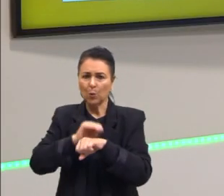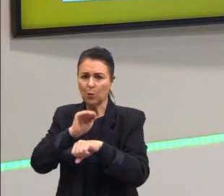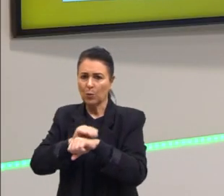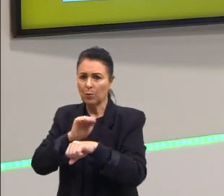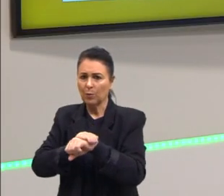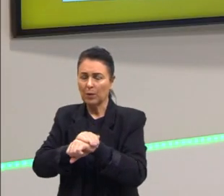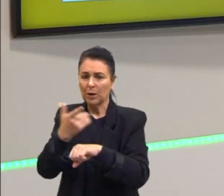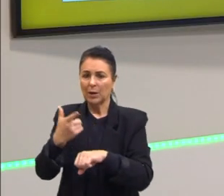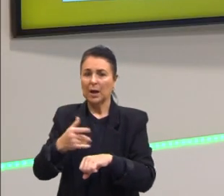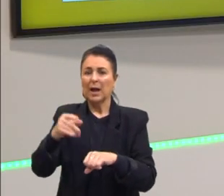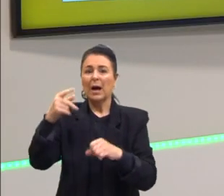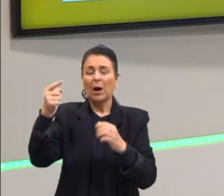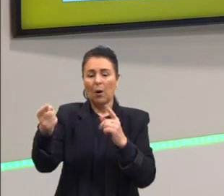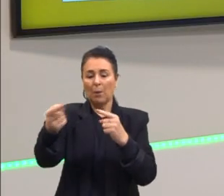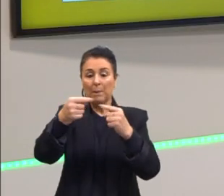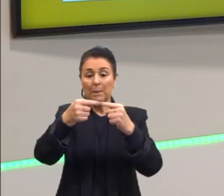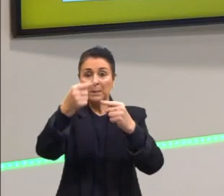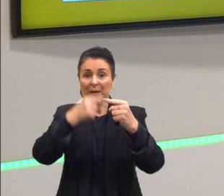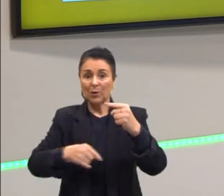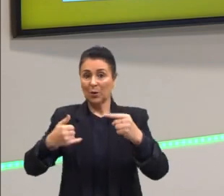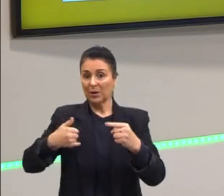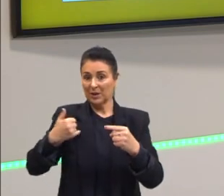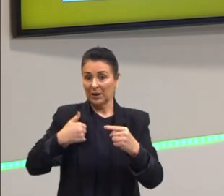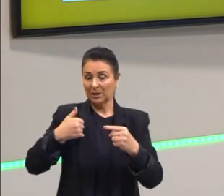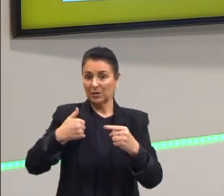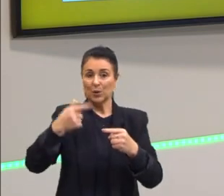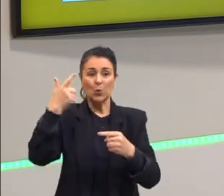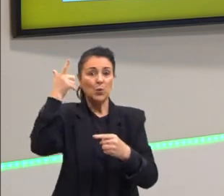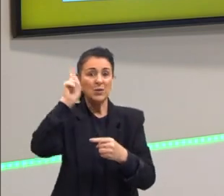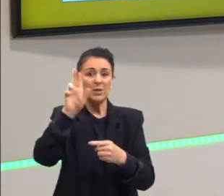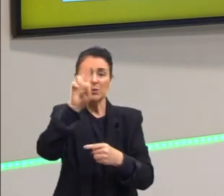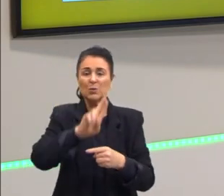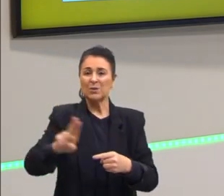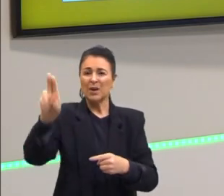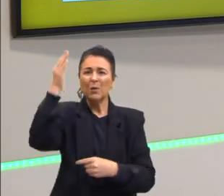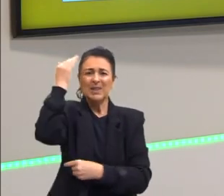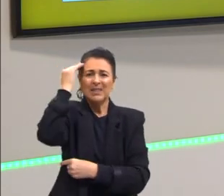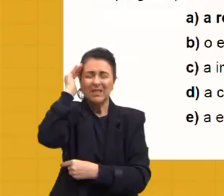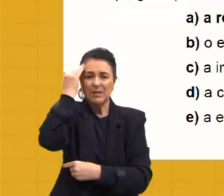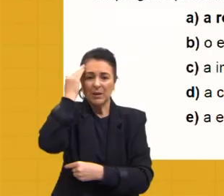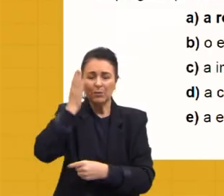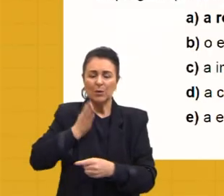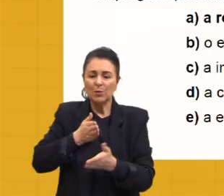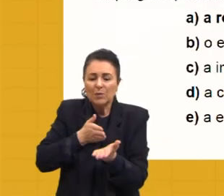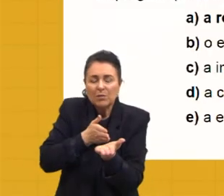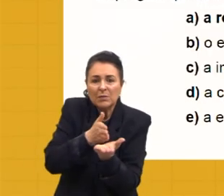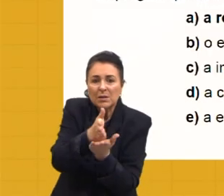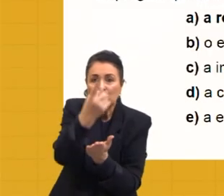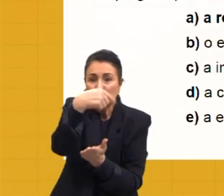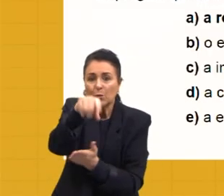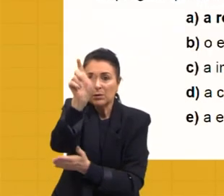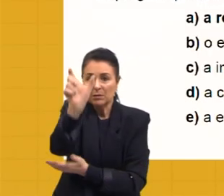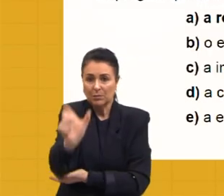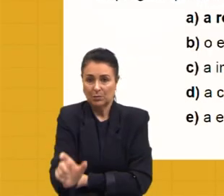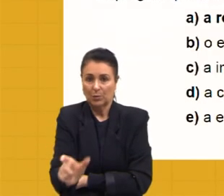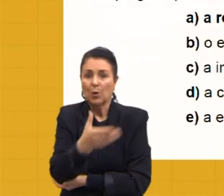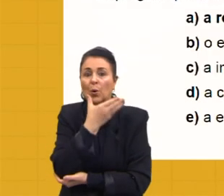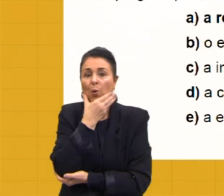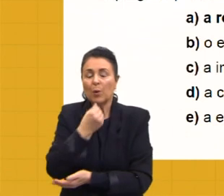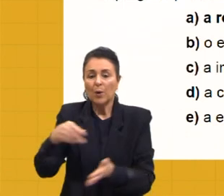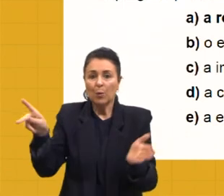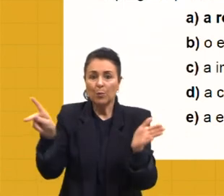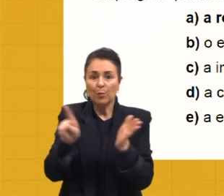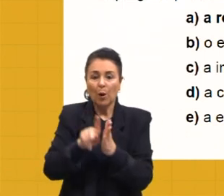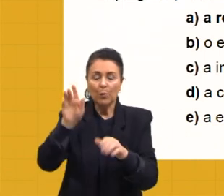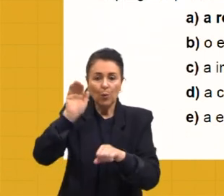A minoridade é a incapacidade de fazer uso do seu entendimento sem a direção de outro indivíduo. O homem é o próprio